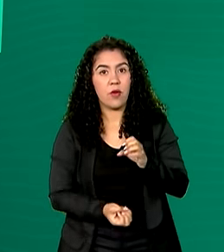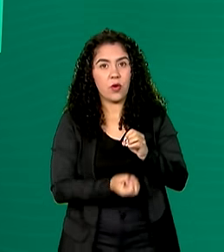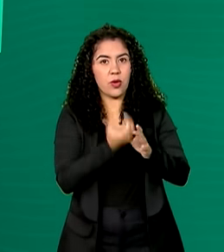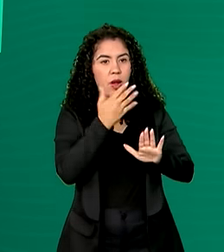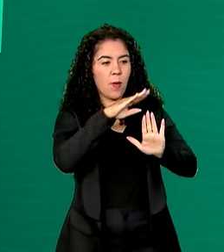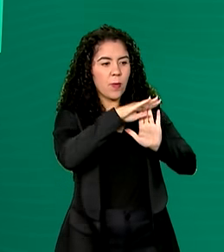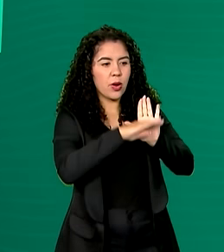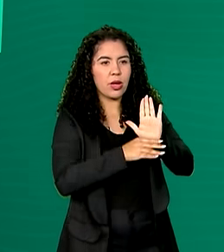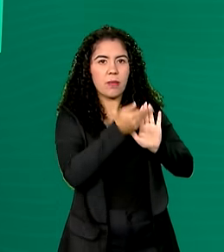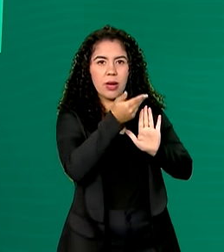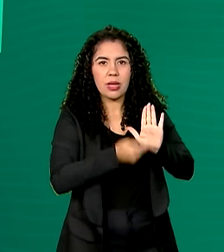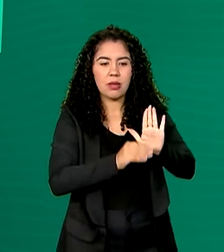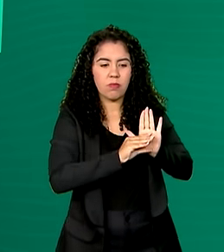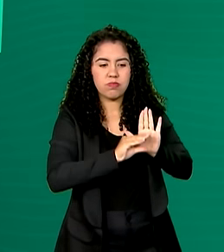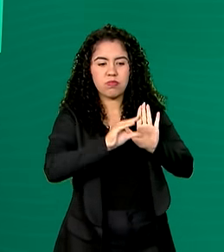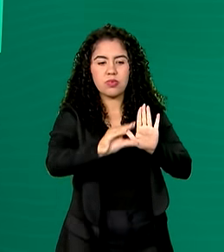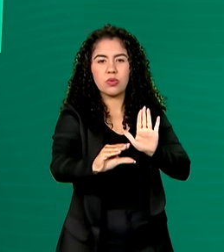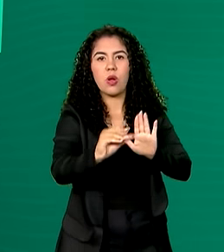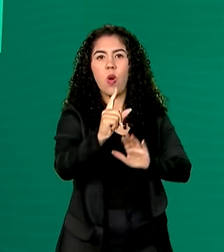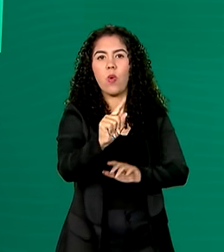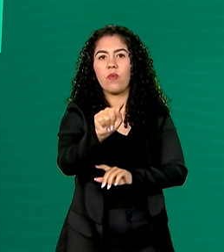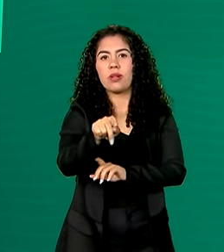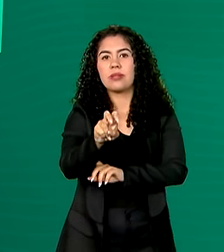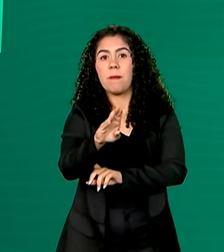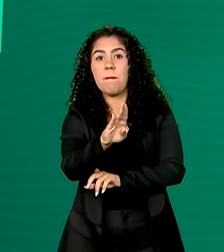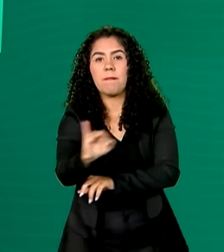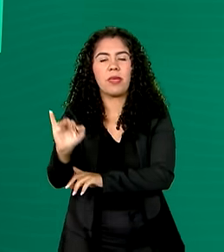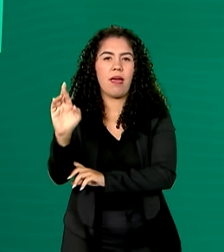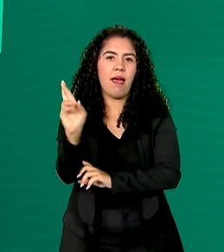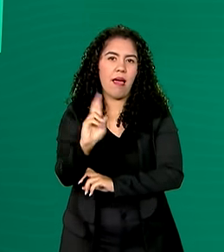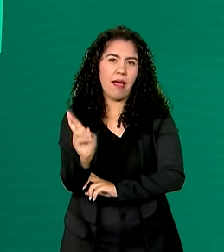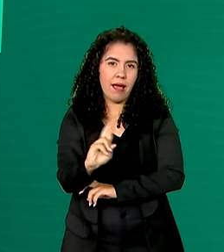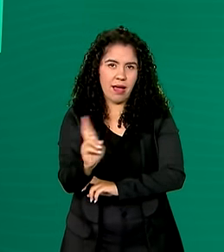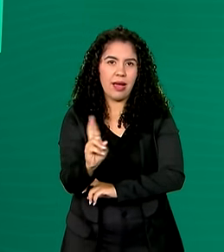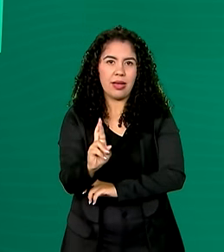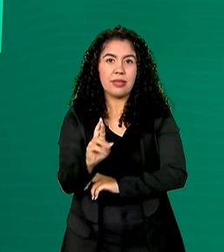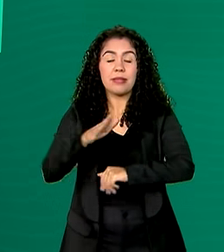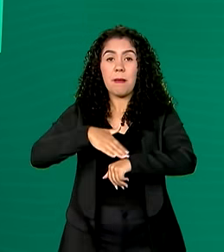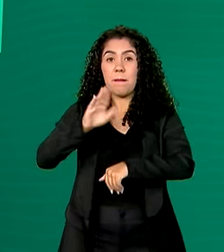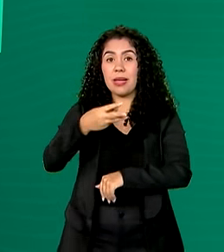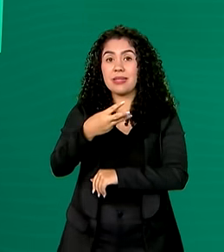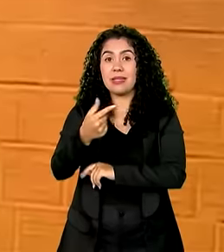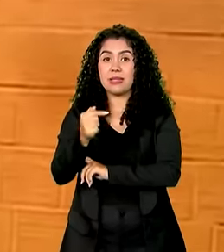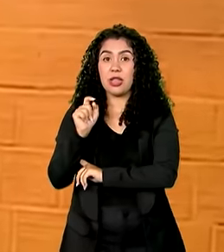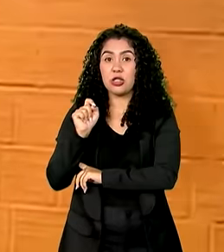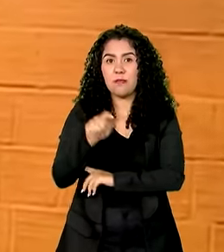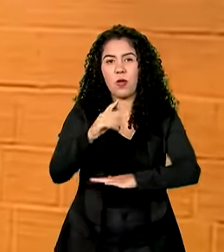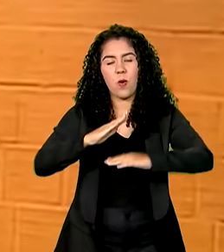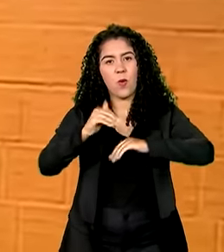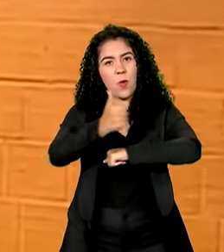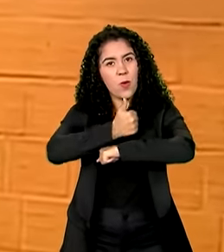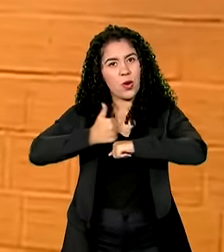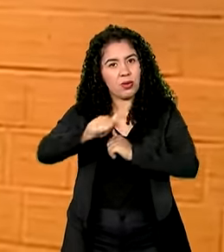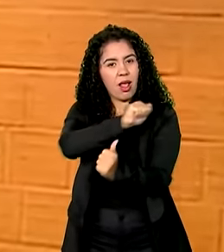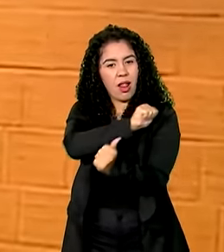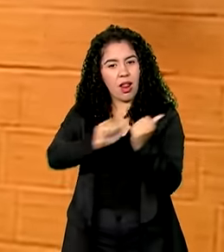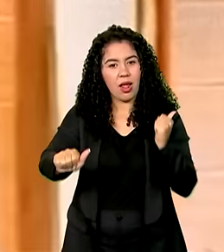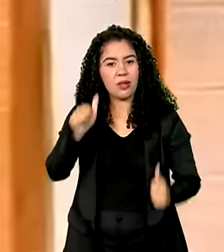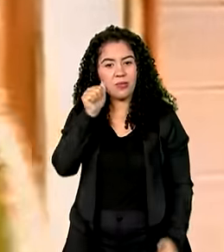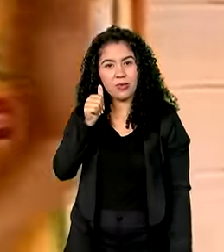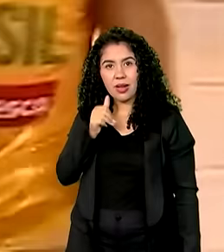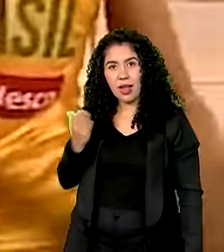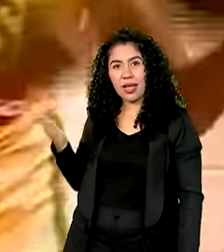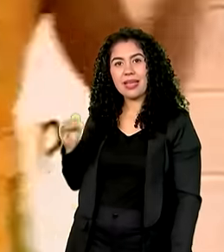já investiu mais de 1 bilhão e meio de reais em mais de 37 mil atletas. Isiane Marques foi